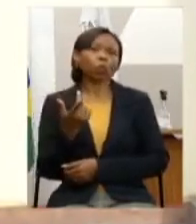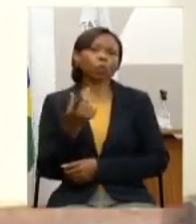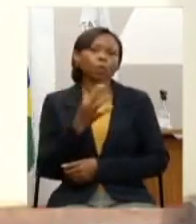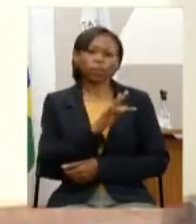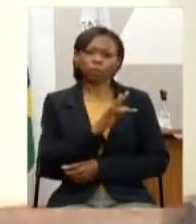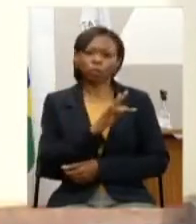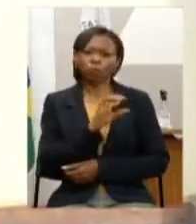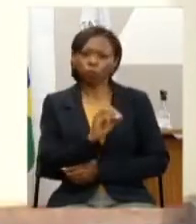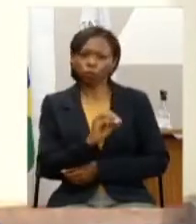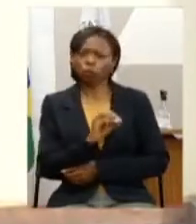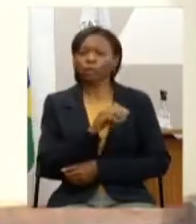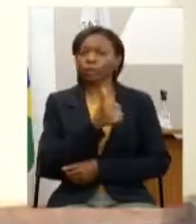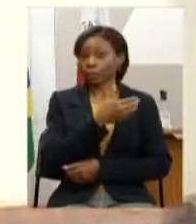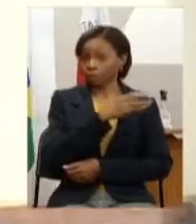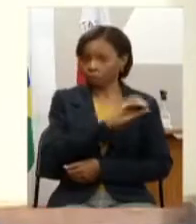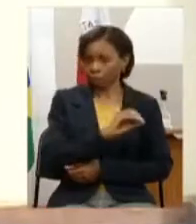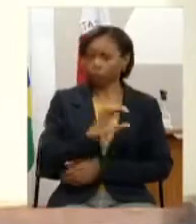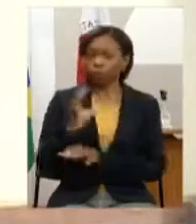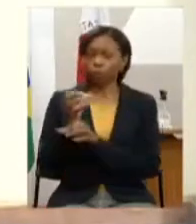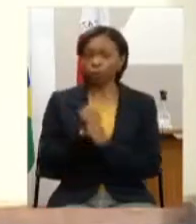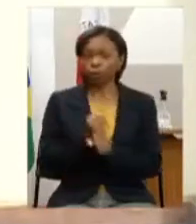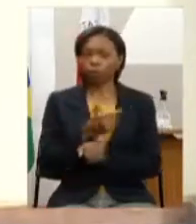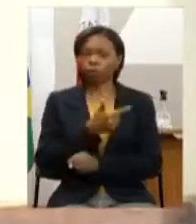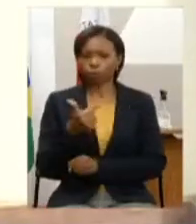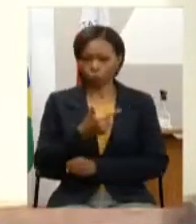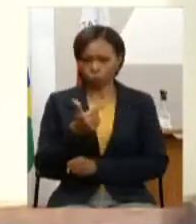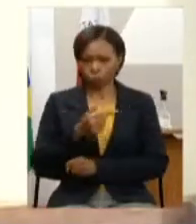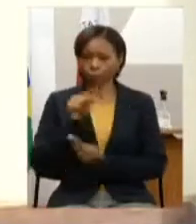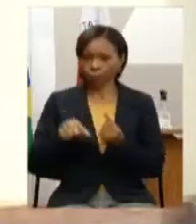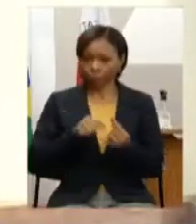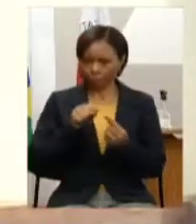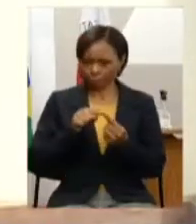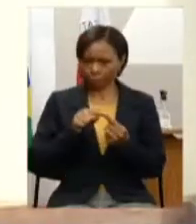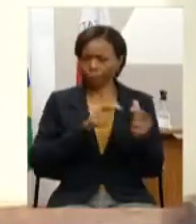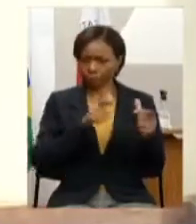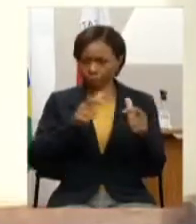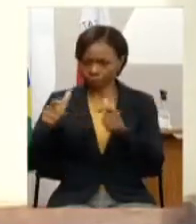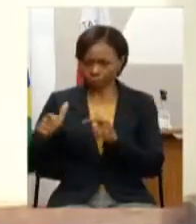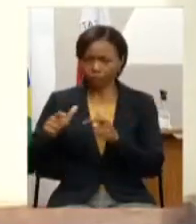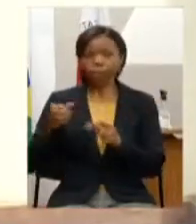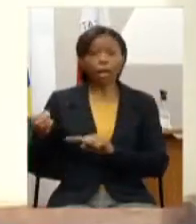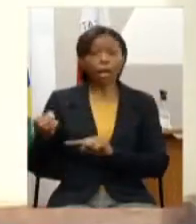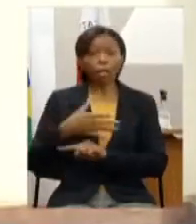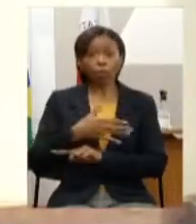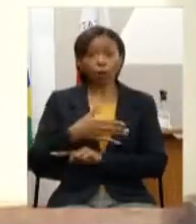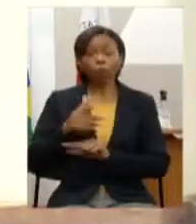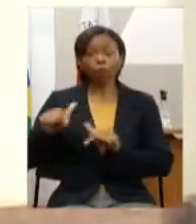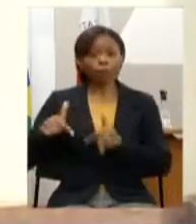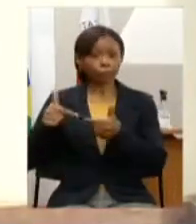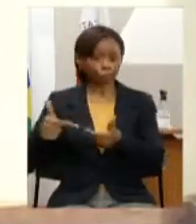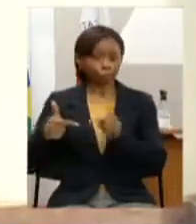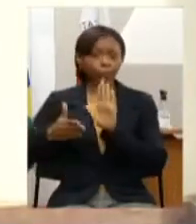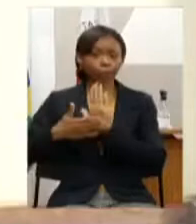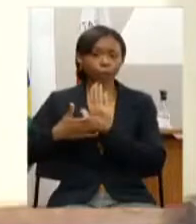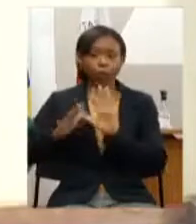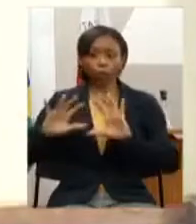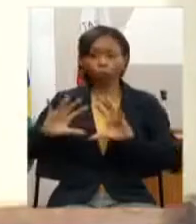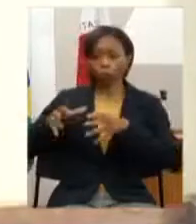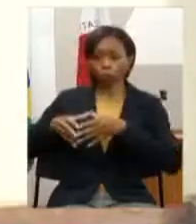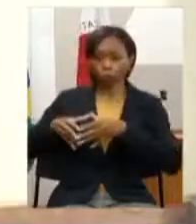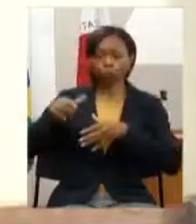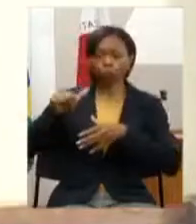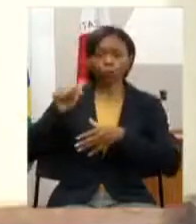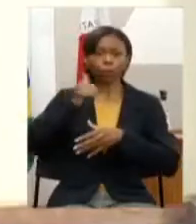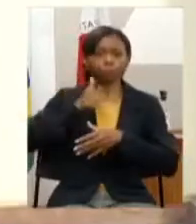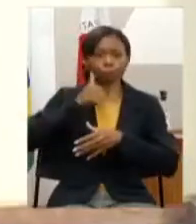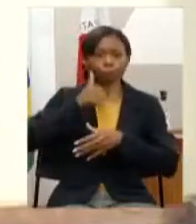na Metafísica tem 22 aqui é uma ação nova foi proposta pelas mulheres e acatada pelo